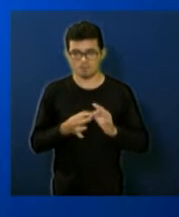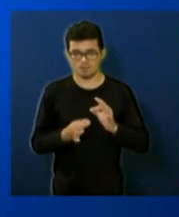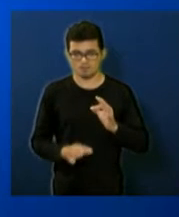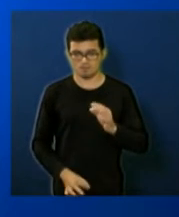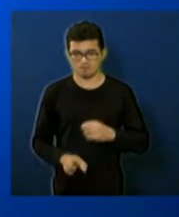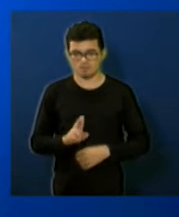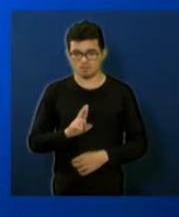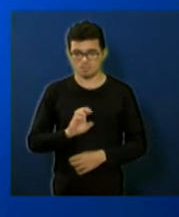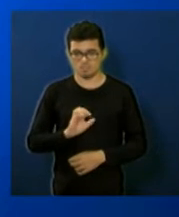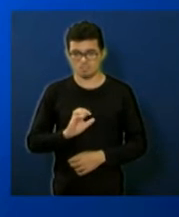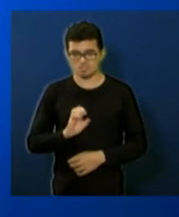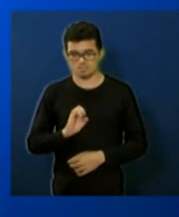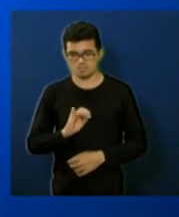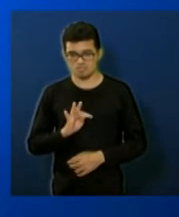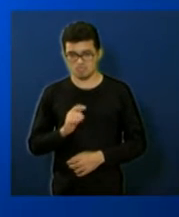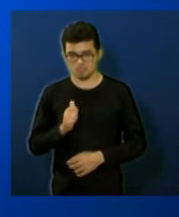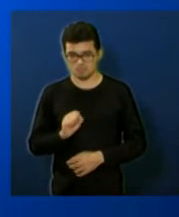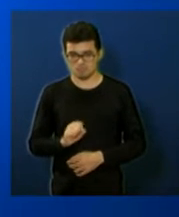correntes